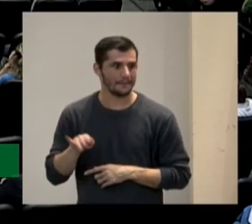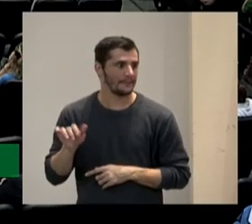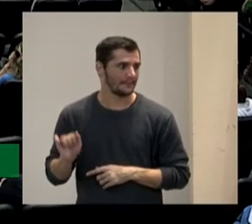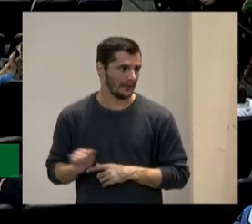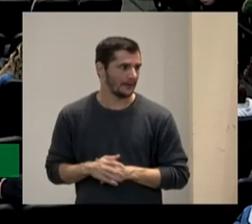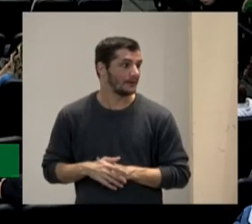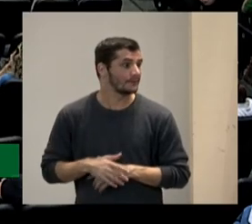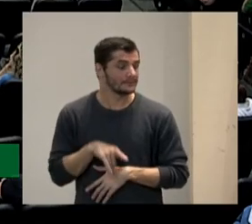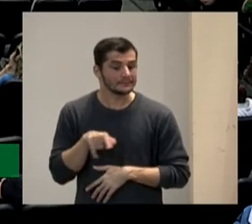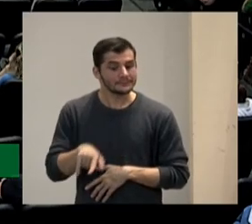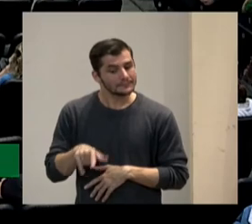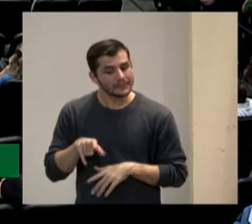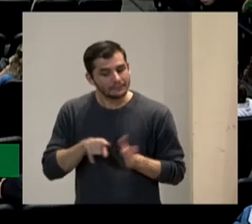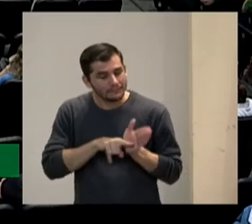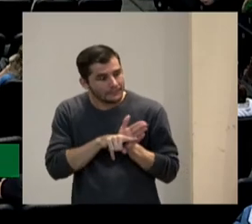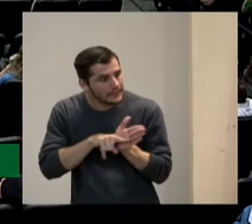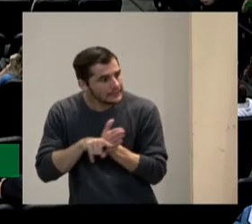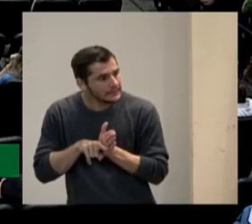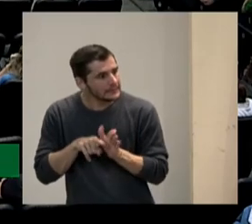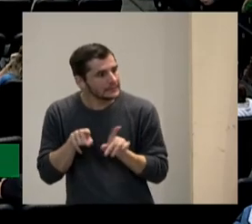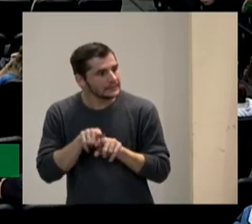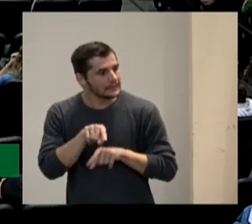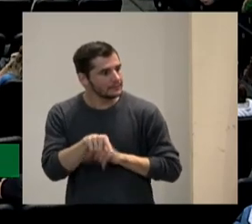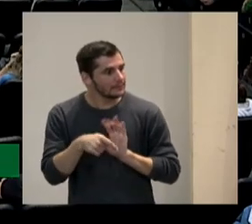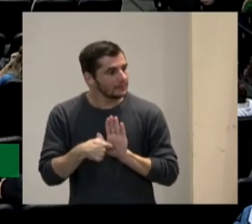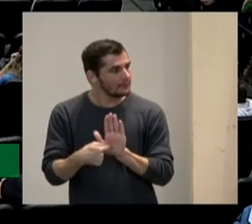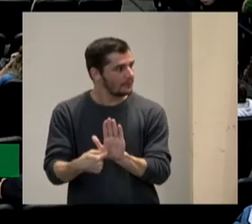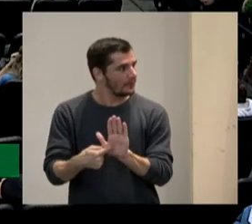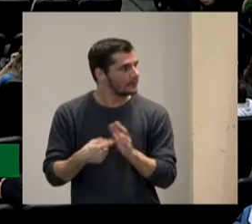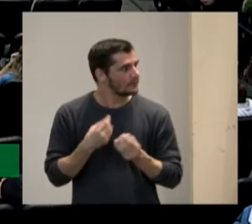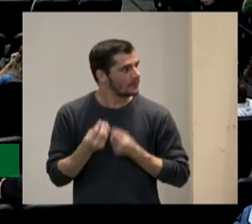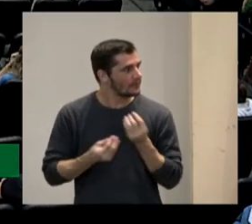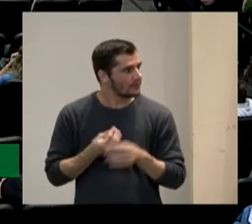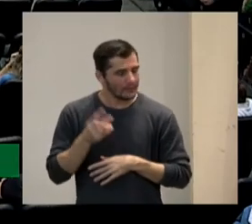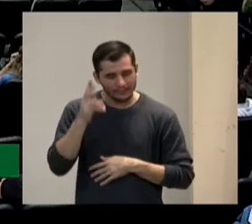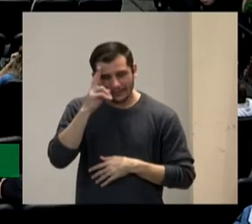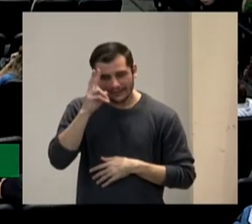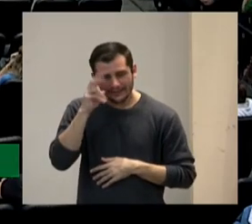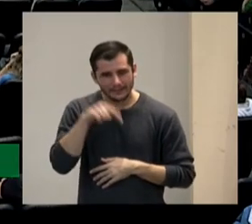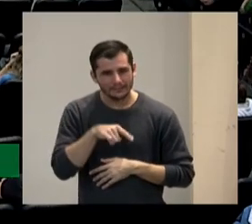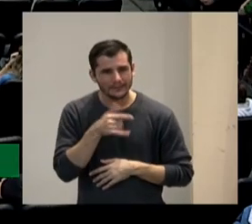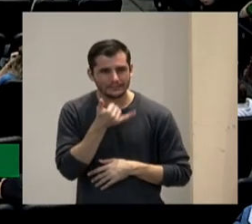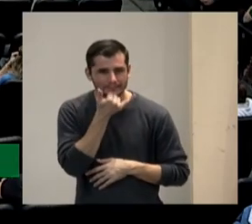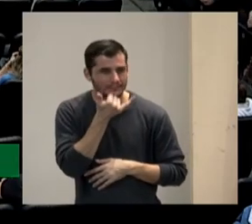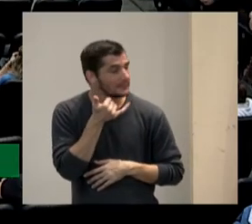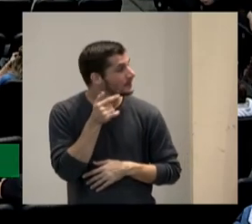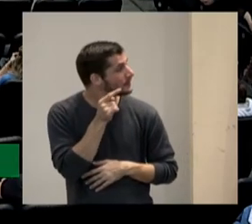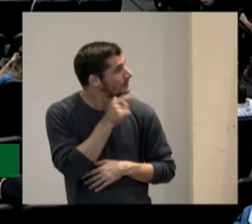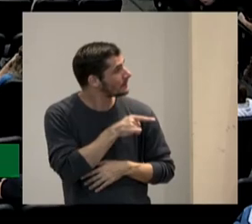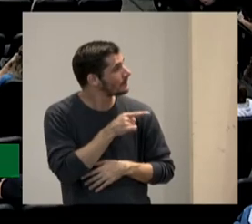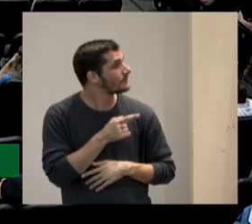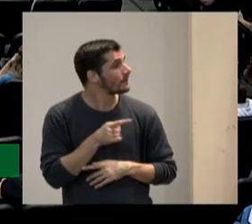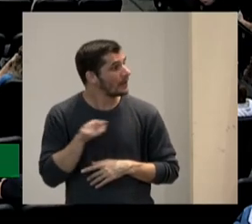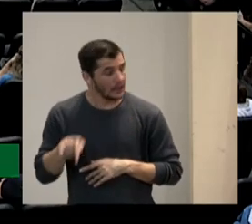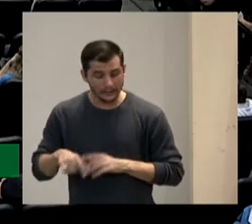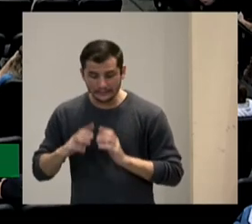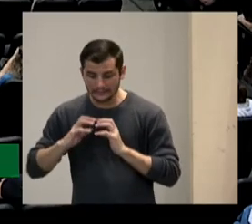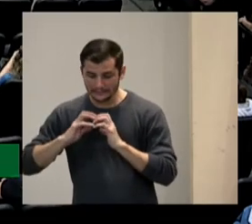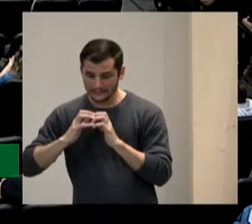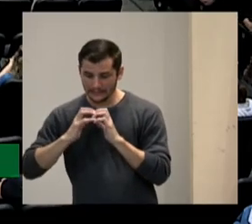pesquisa também que queria lembrar disculpa esta da área afectiva